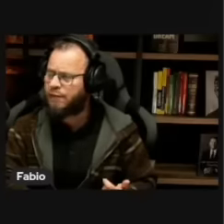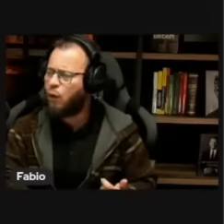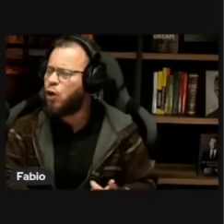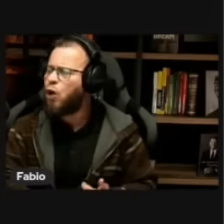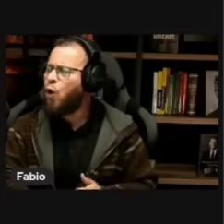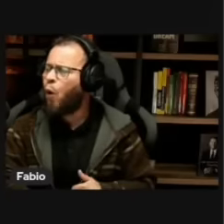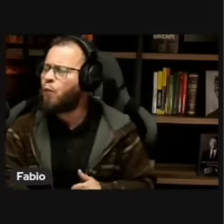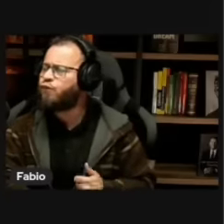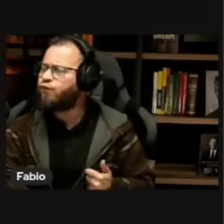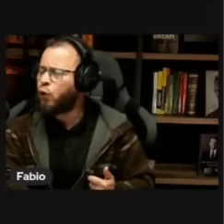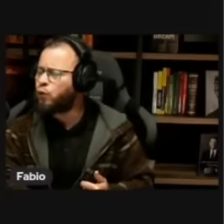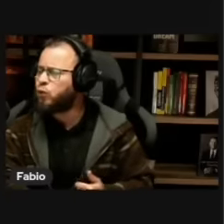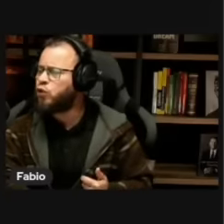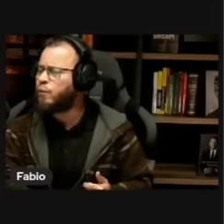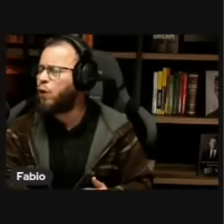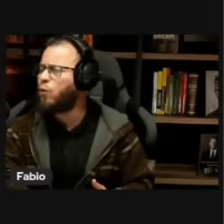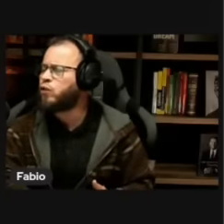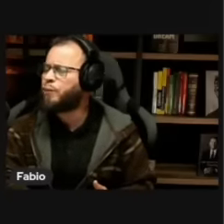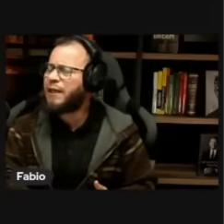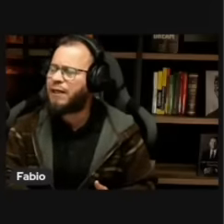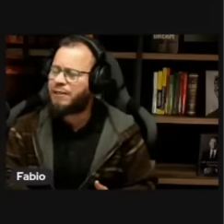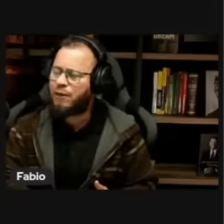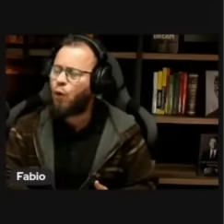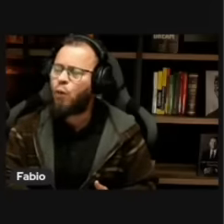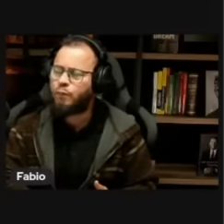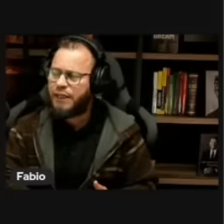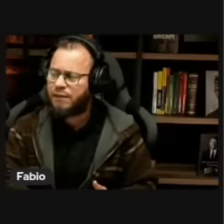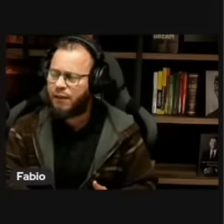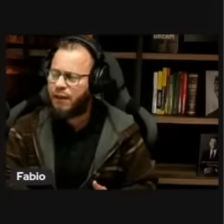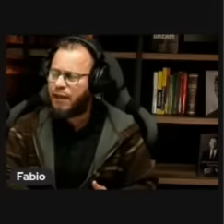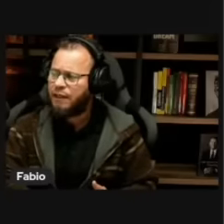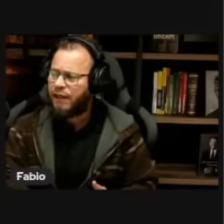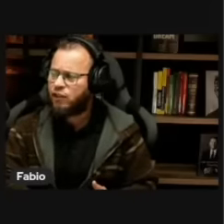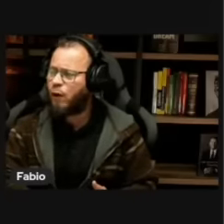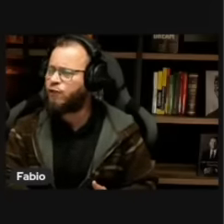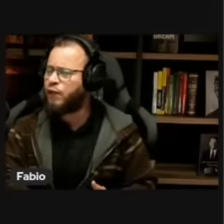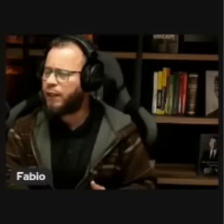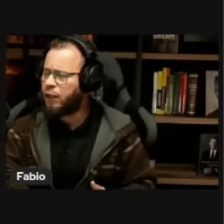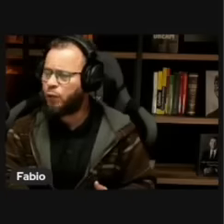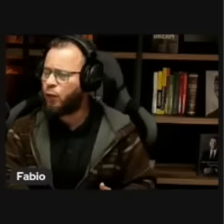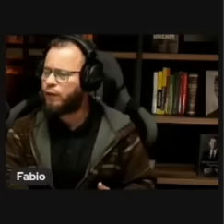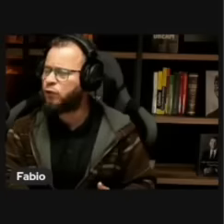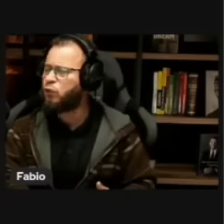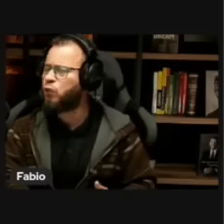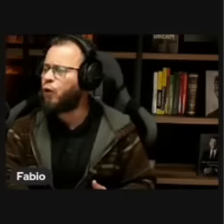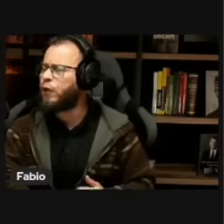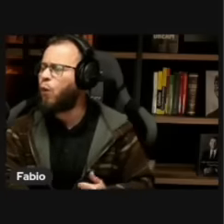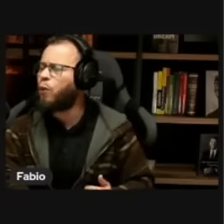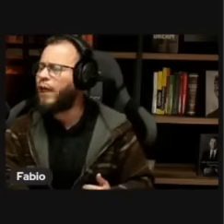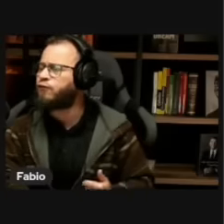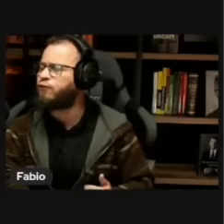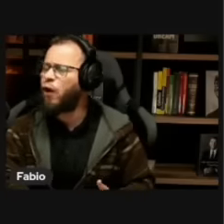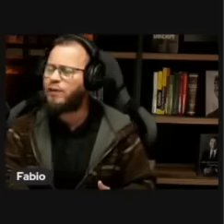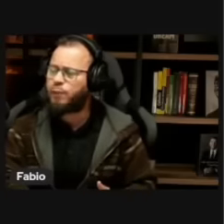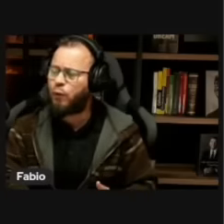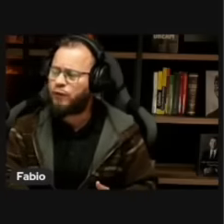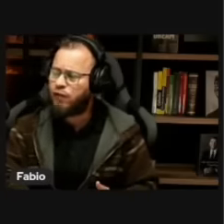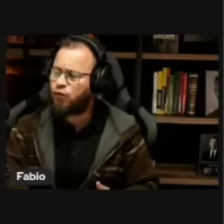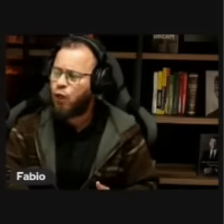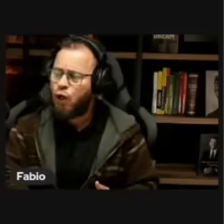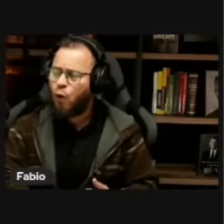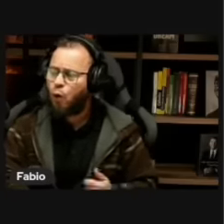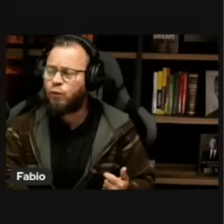população como fruto de uma conspiração golpista, desqualificando, portanto, toda e qualquer forma de